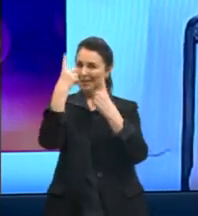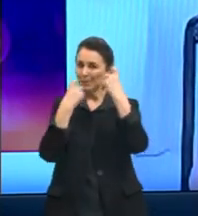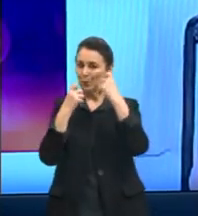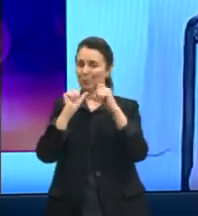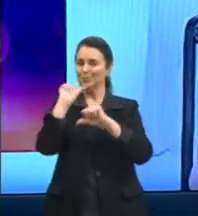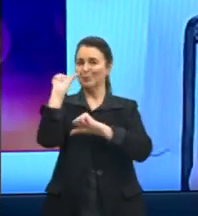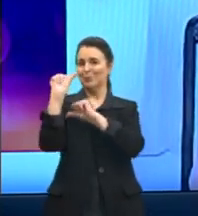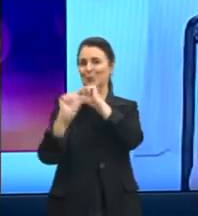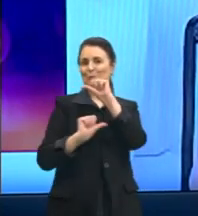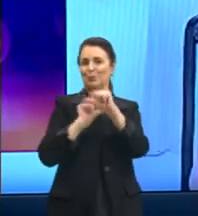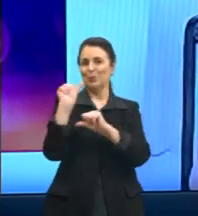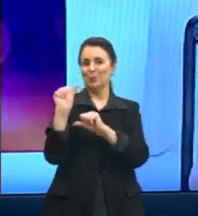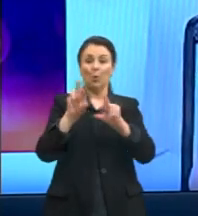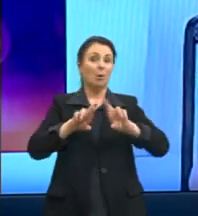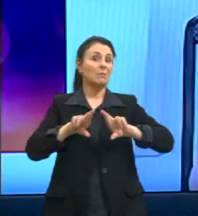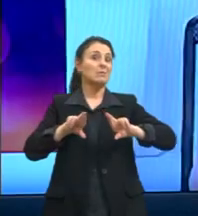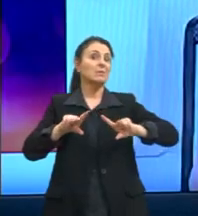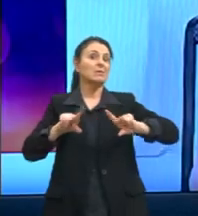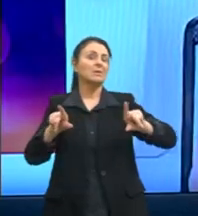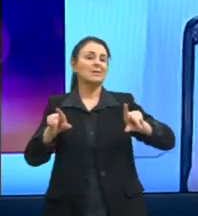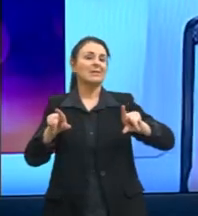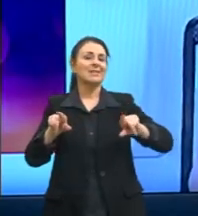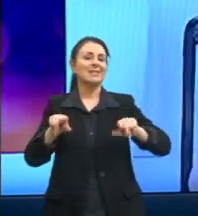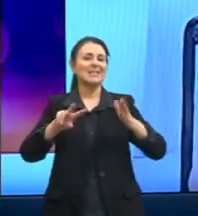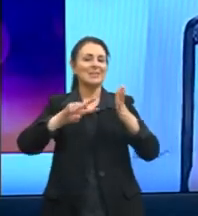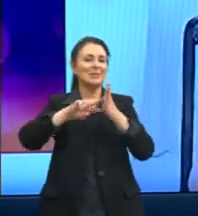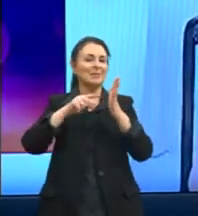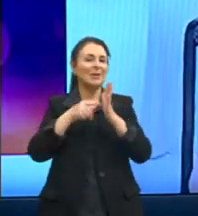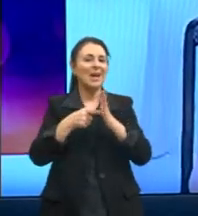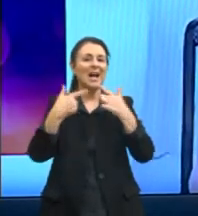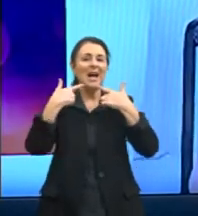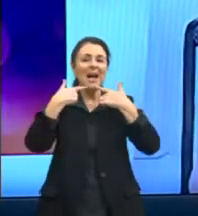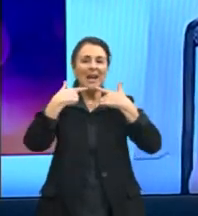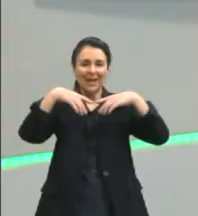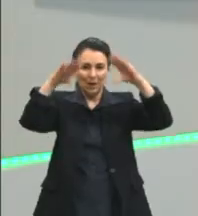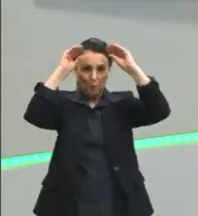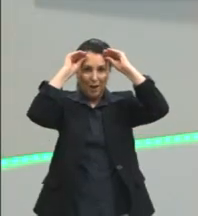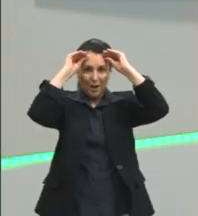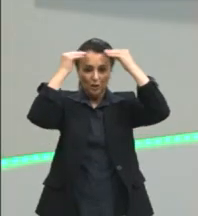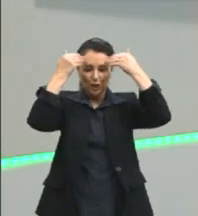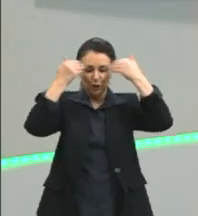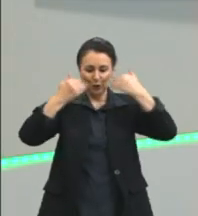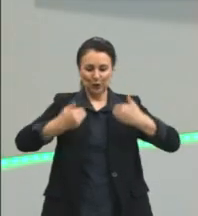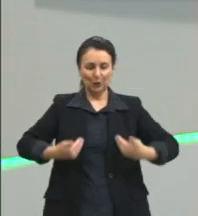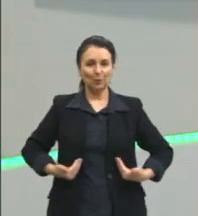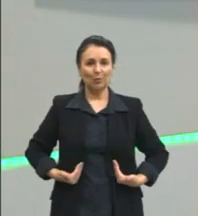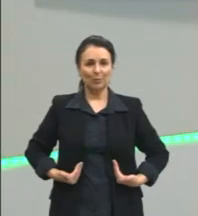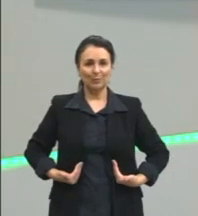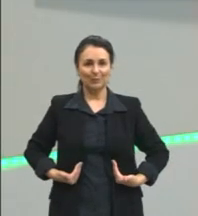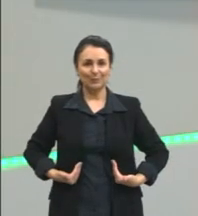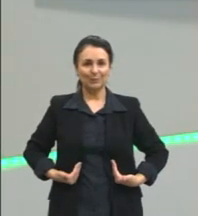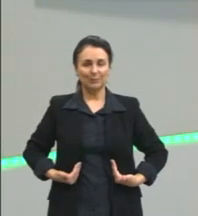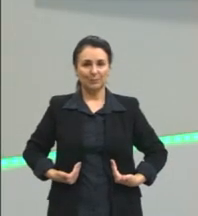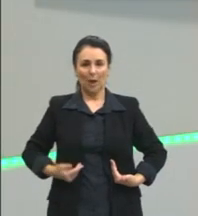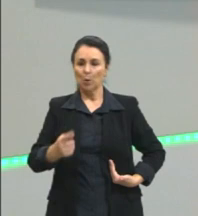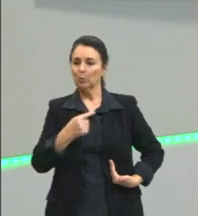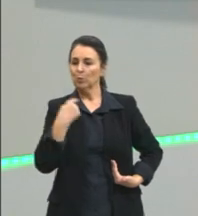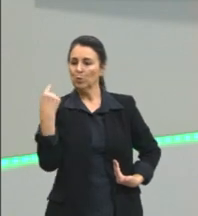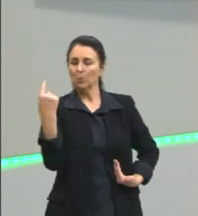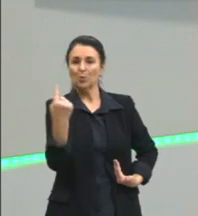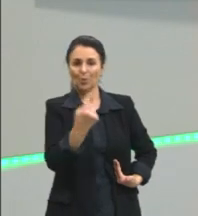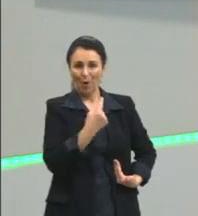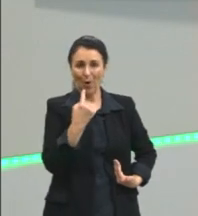uma expressão diferente. Isso é a linguagem corporal. A maneira como a gente se porta, fala muito sobre como a gente está se